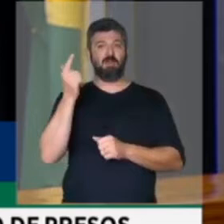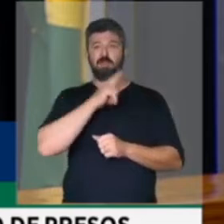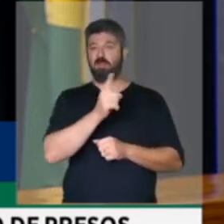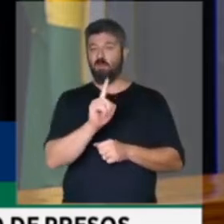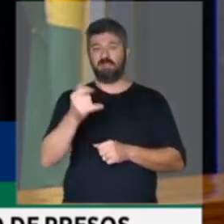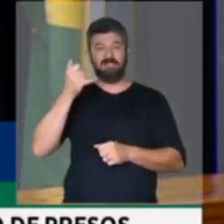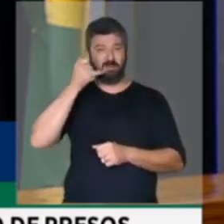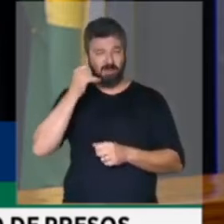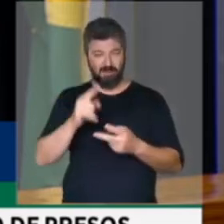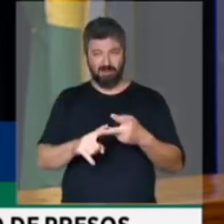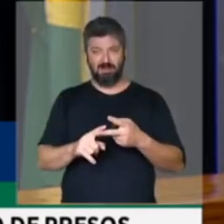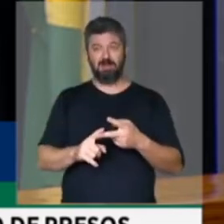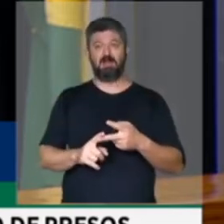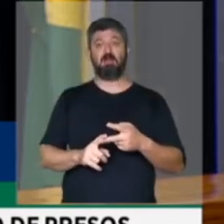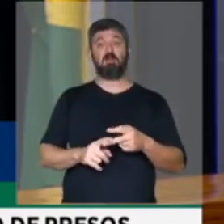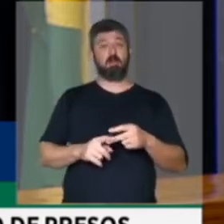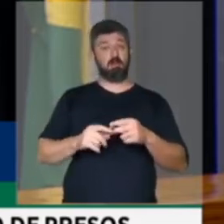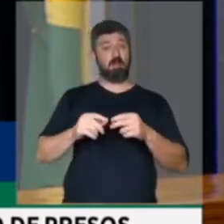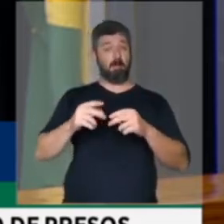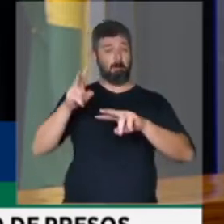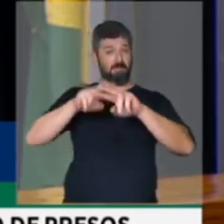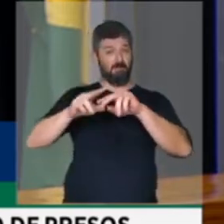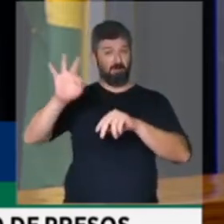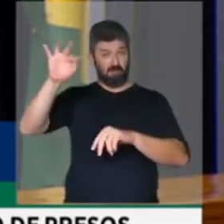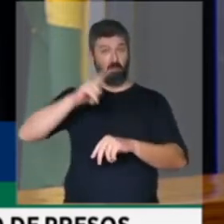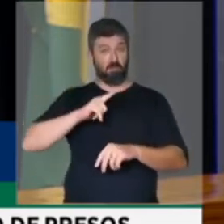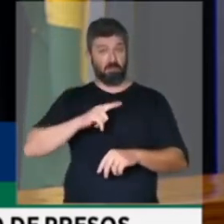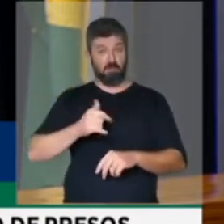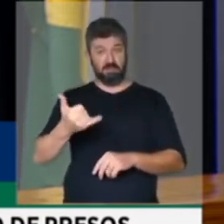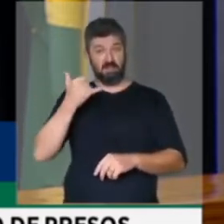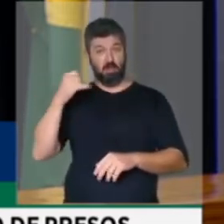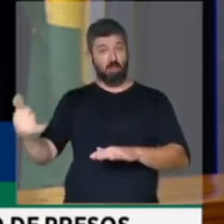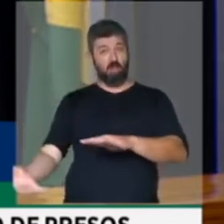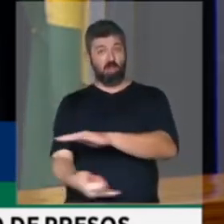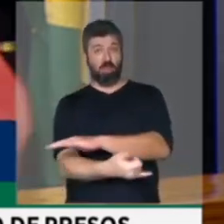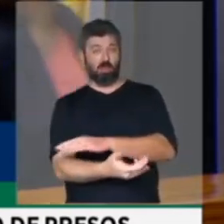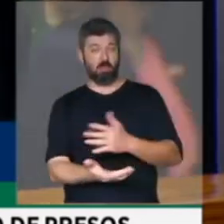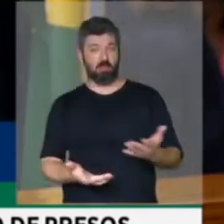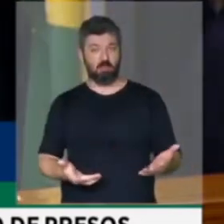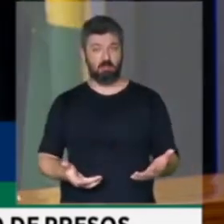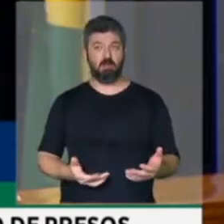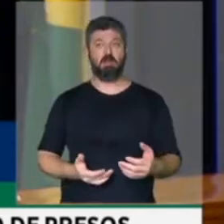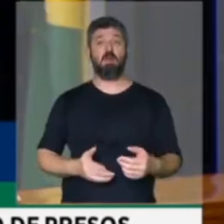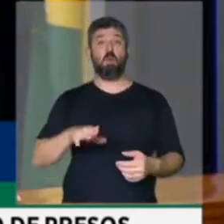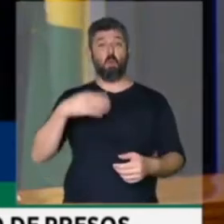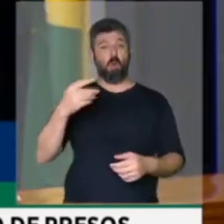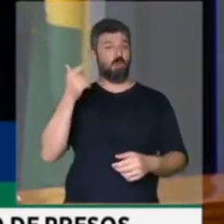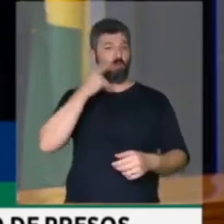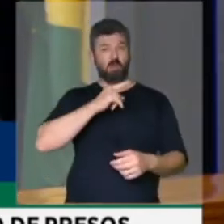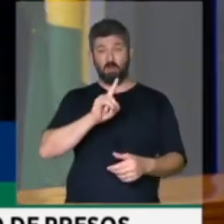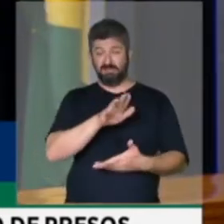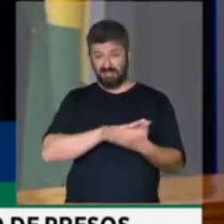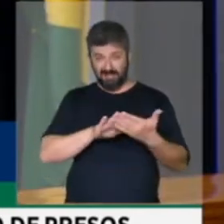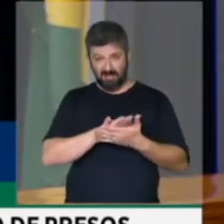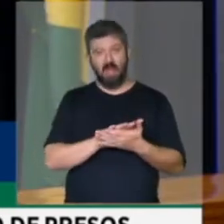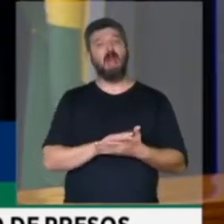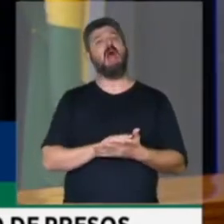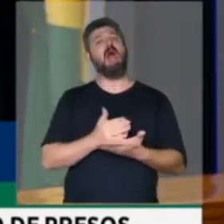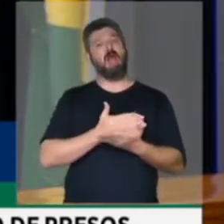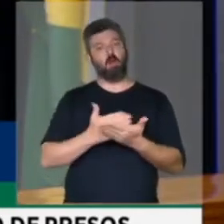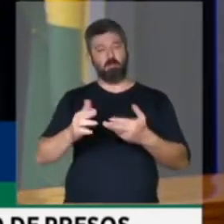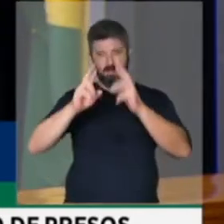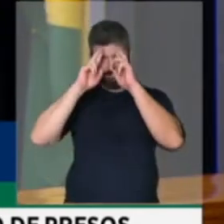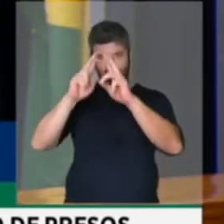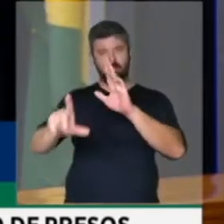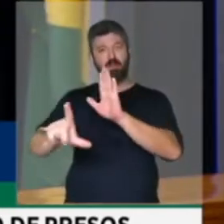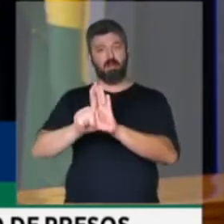telefones celulares, como ocorre em presídios federais, aí sim passarão a respeitar a legislação, a respeitar a lei.